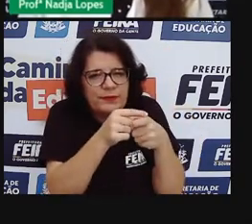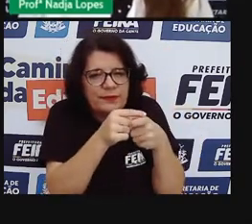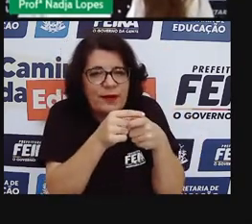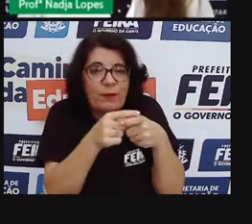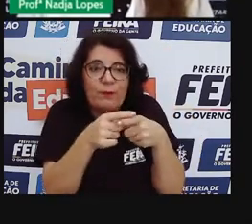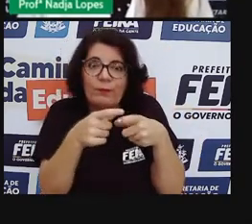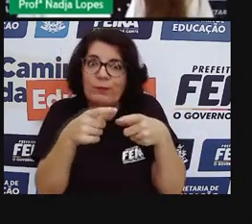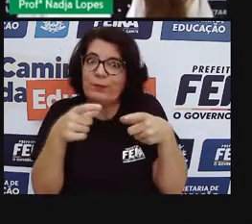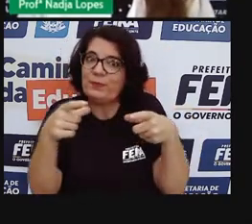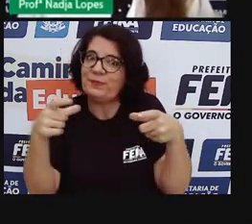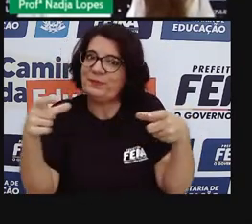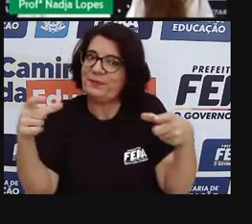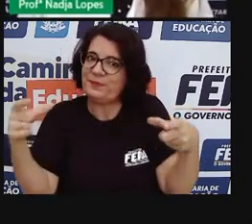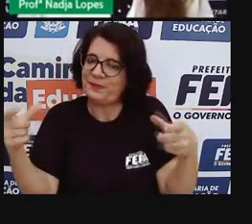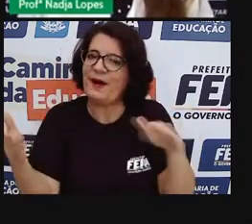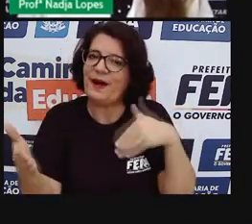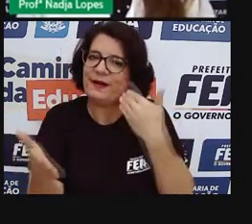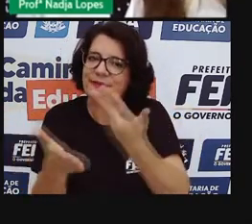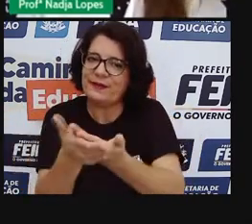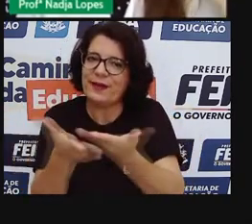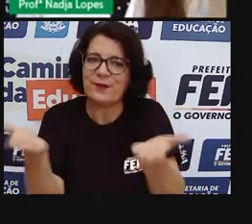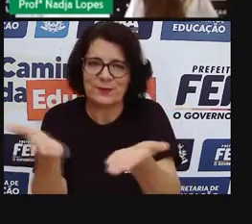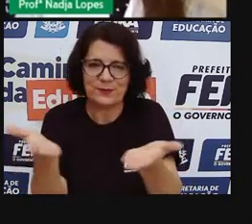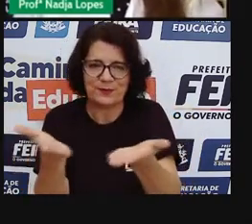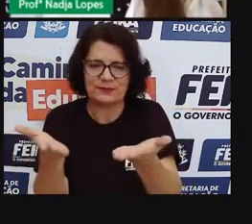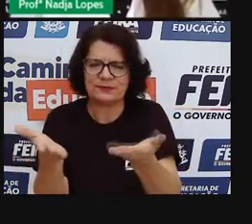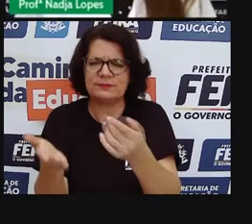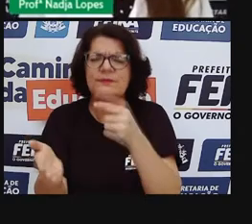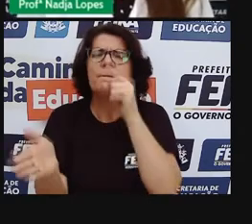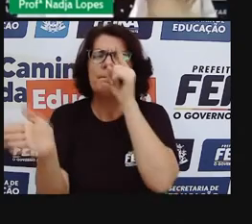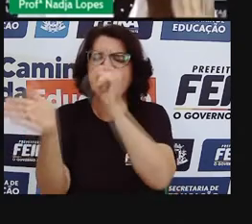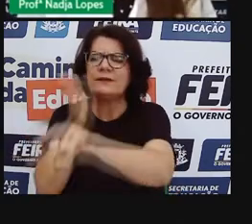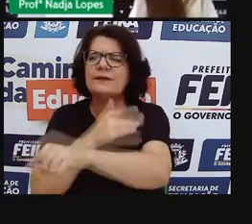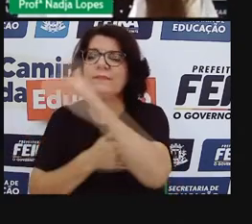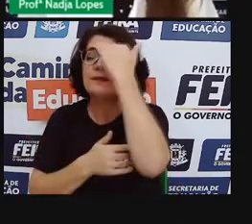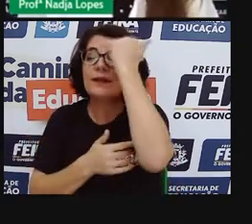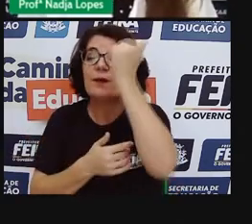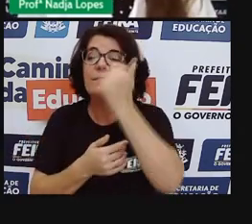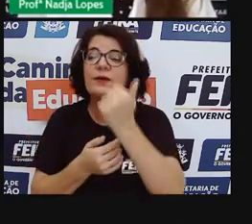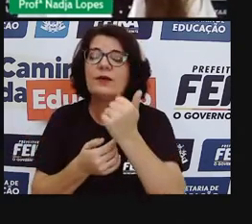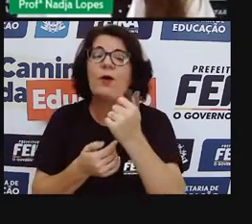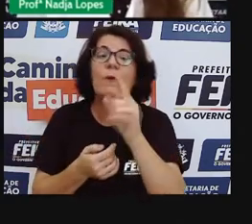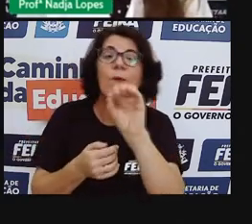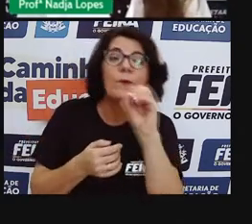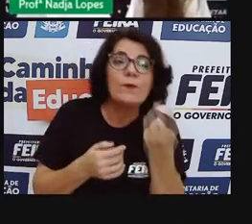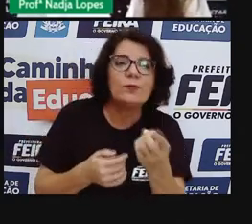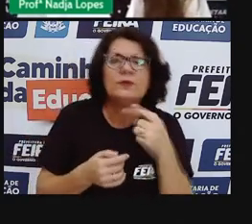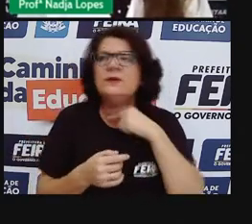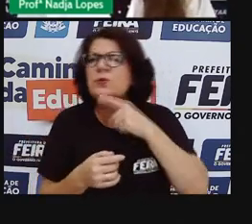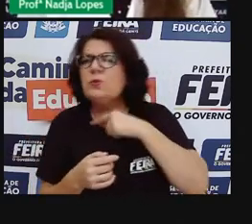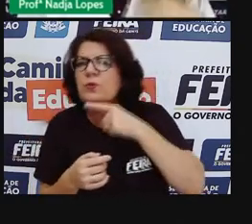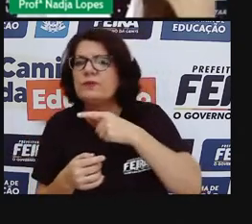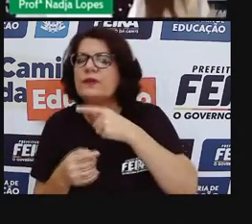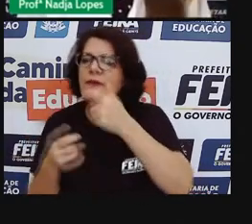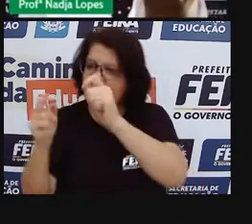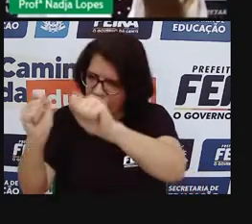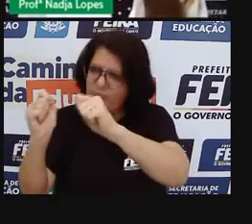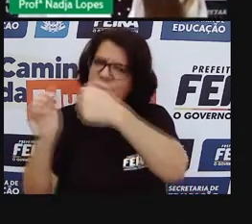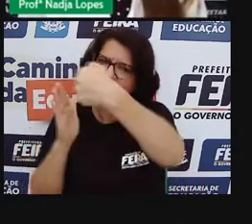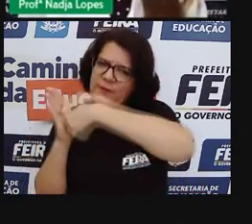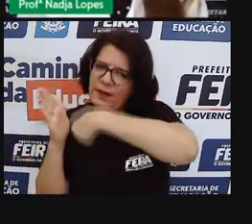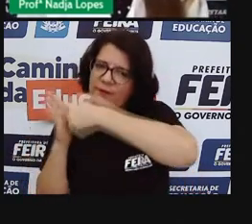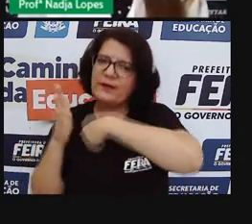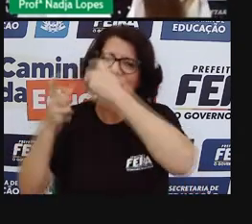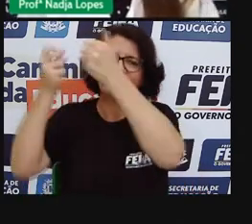perguntar o é que vocês sabem e o que é que vocês gostariam de saber. Feira de Santana é uma